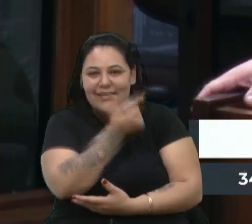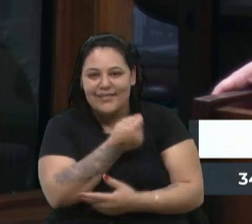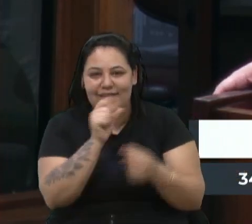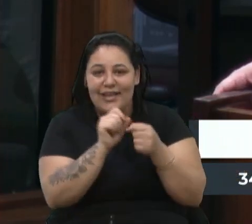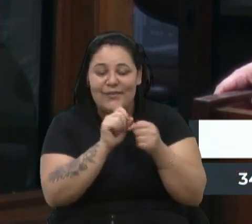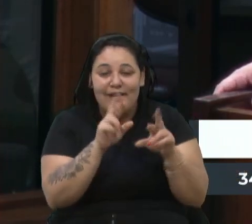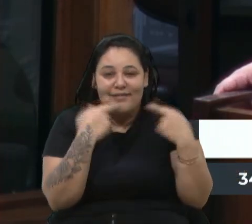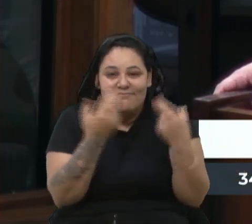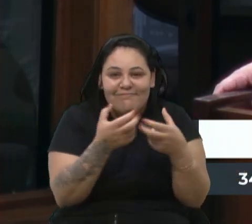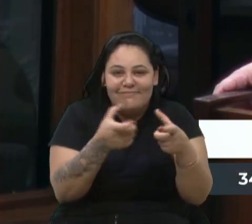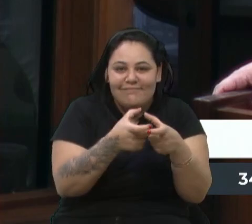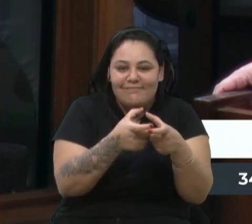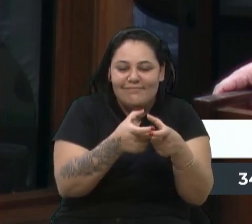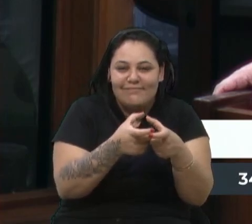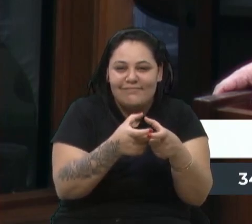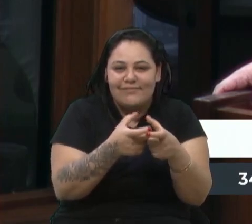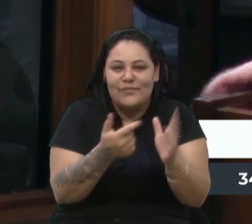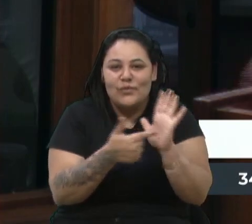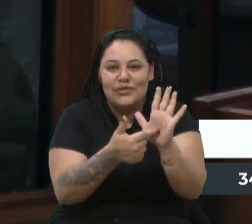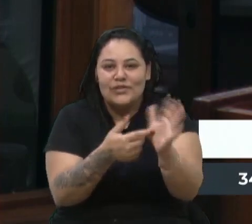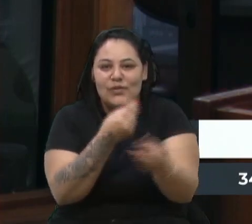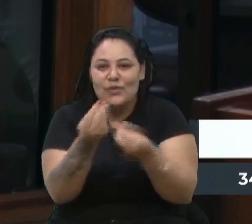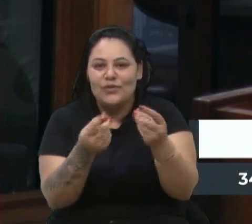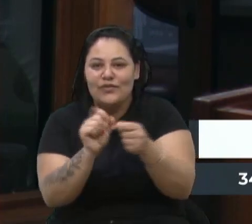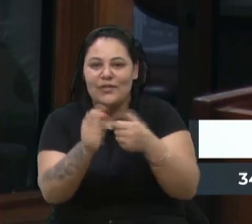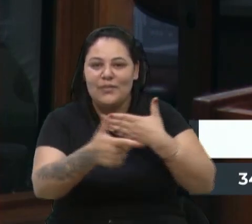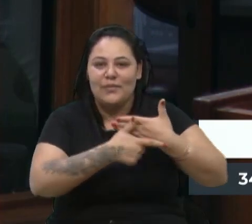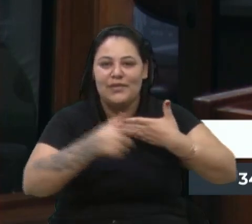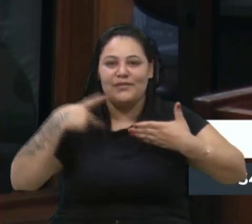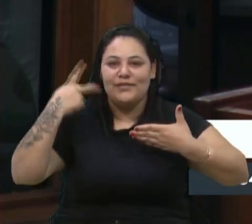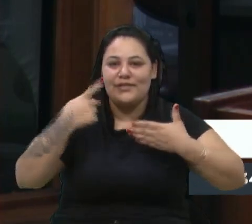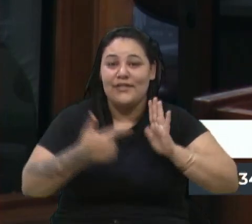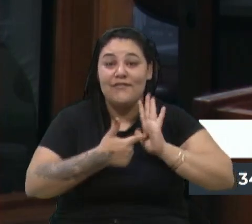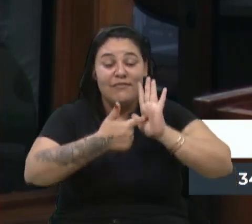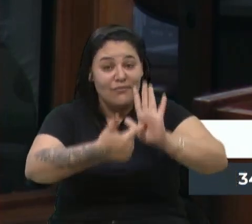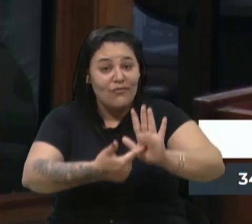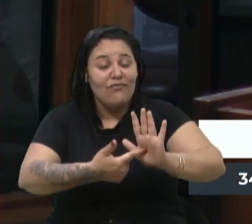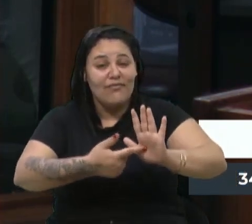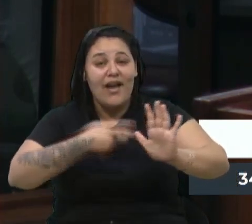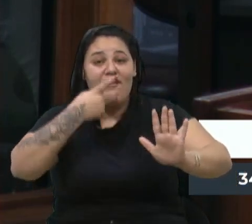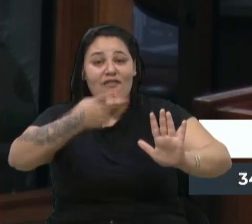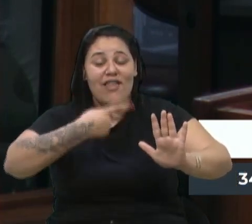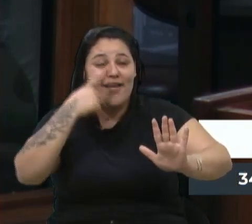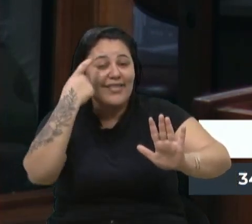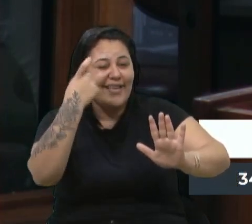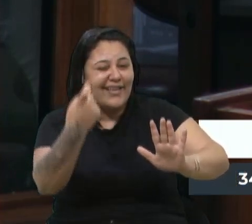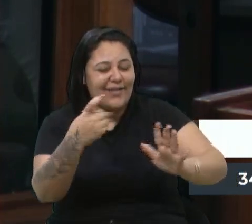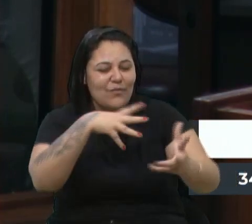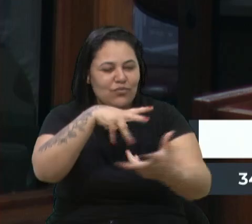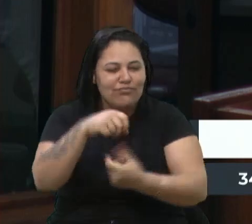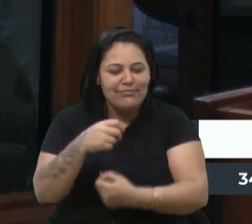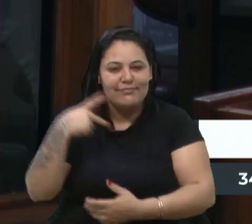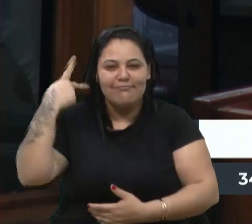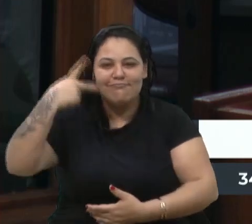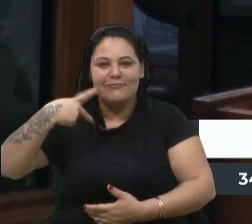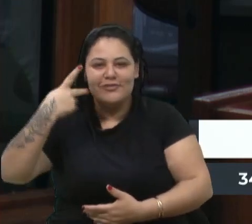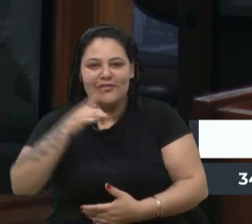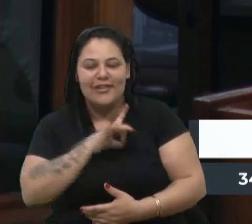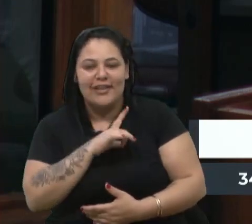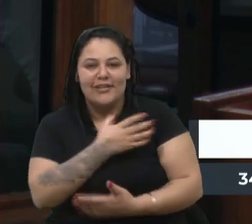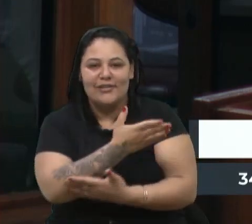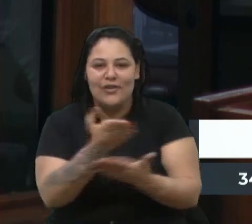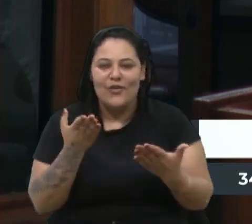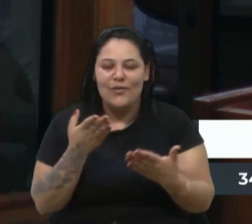assim, e começaram a falar e a se mostrar interessados por esse mundo político, esse mundo que nós